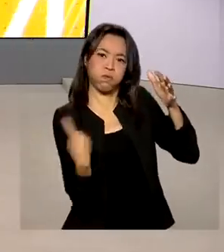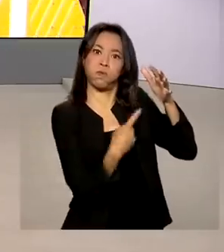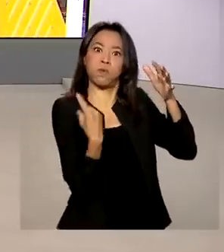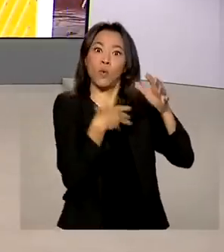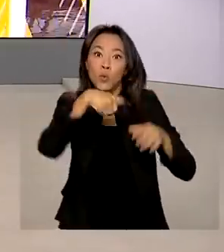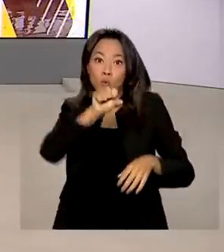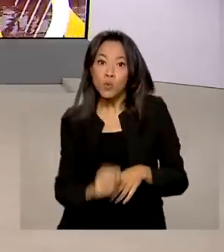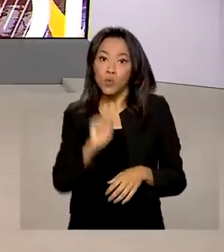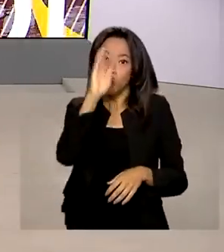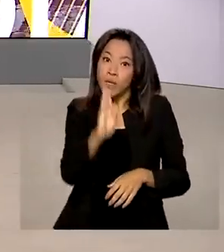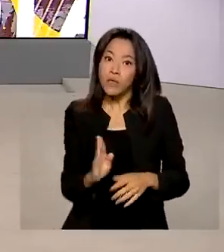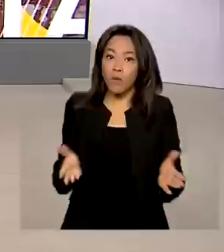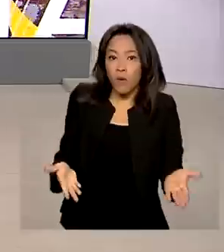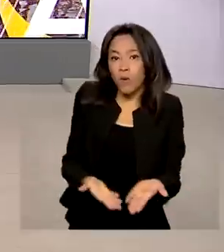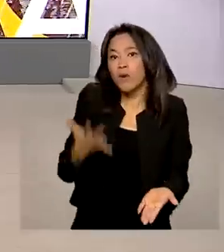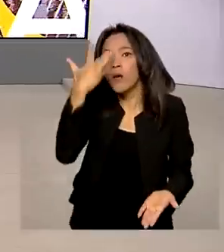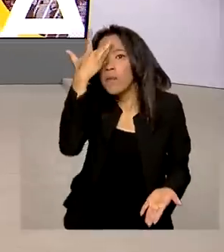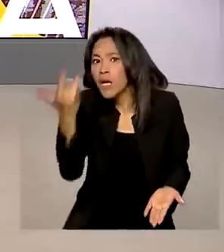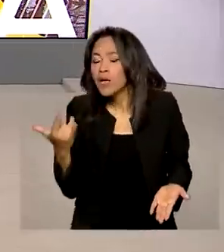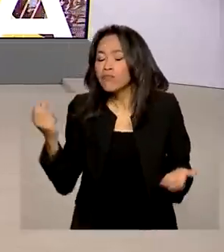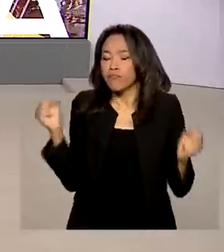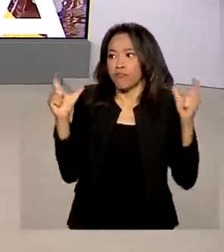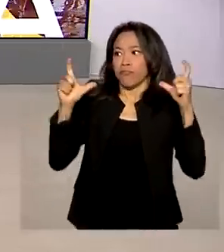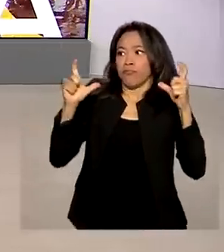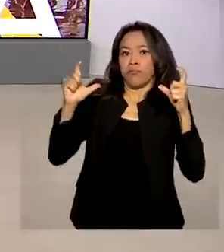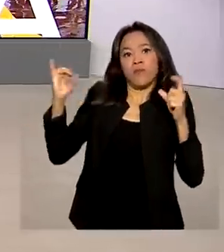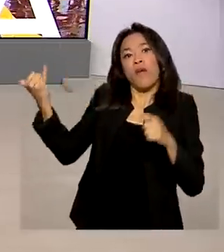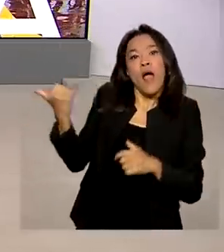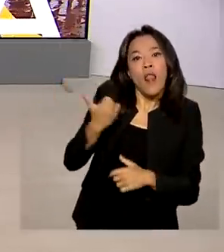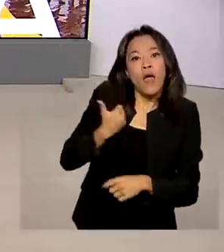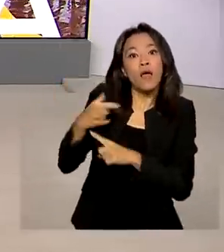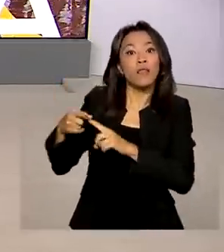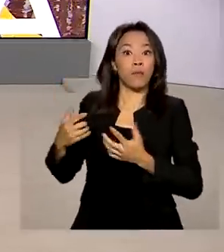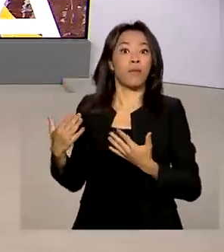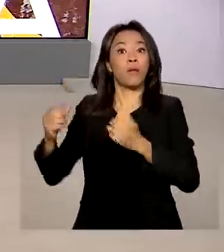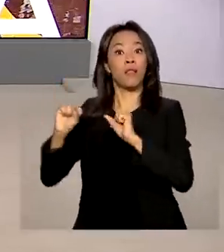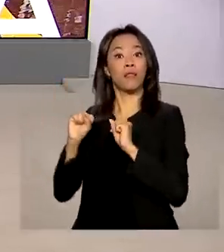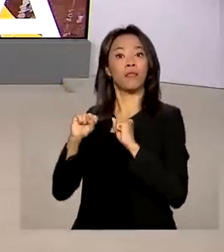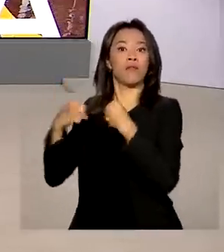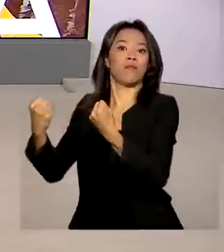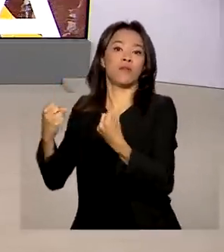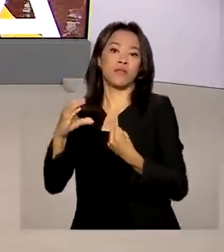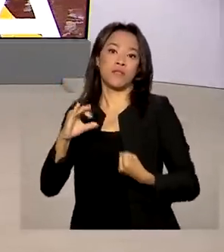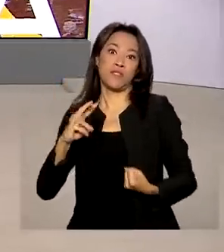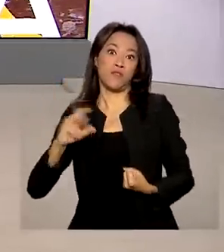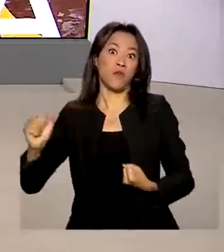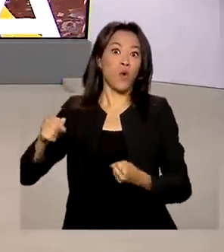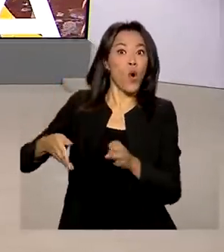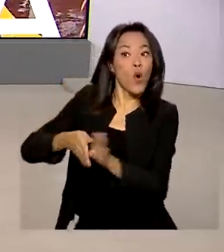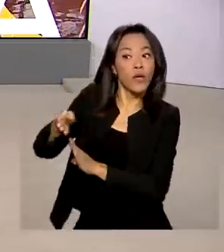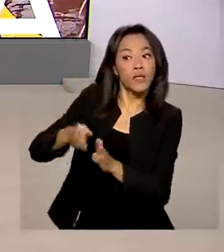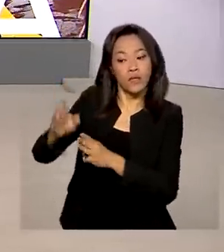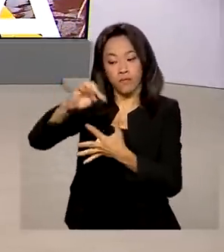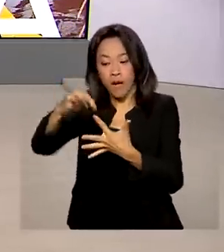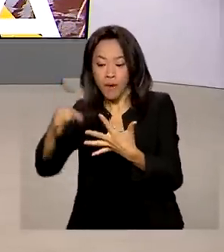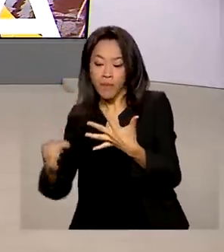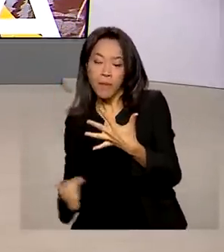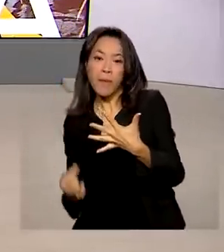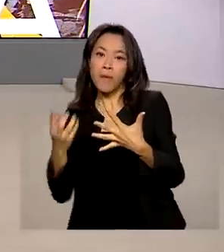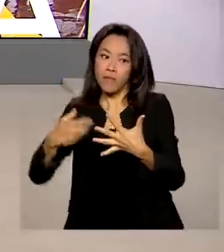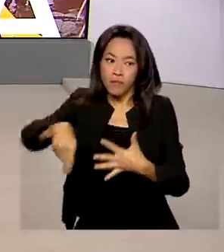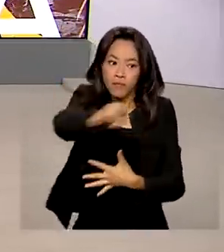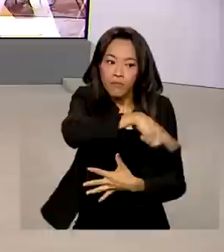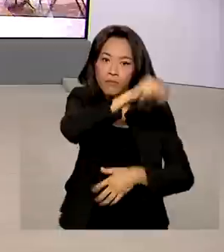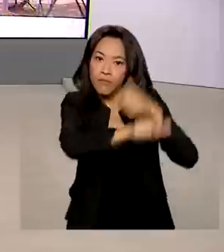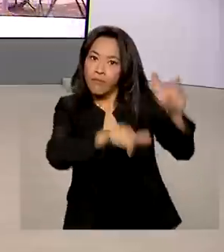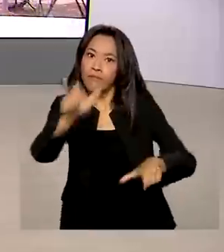entre hoje e amanhã. O alerta foi dado pela Defesa Civil, que divulgou uma série de orientações para os moradores. O repórter